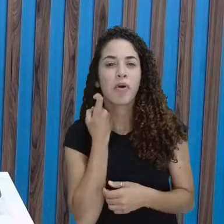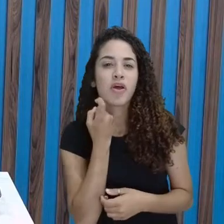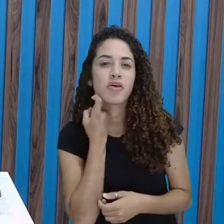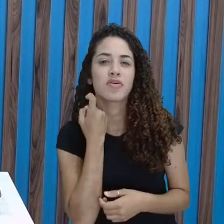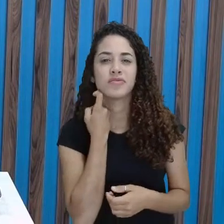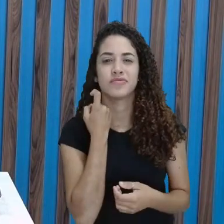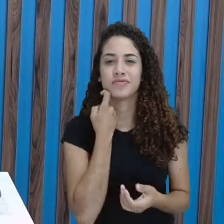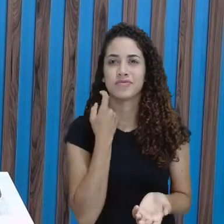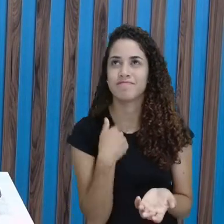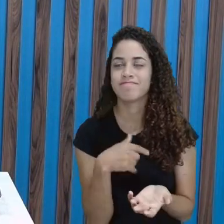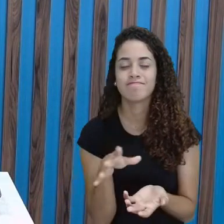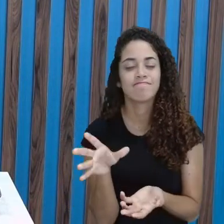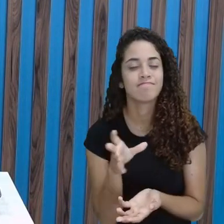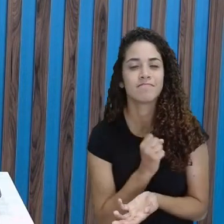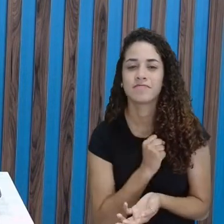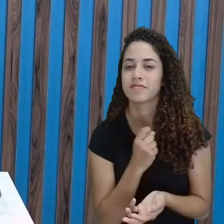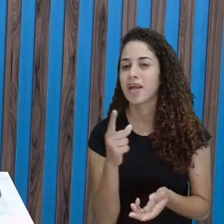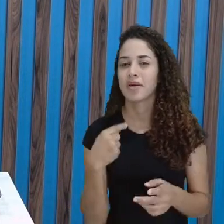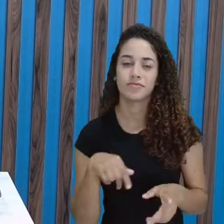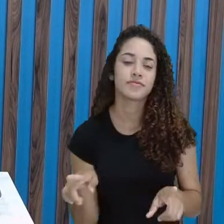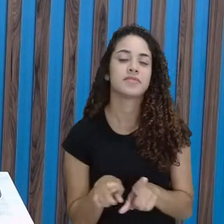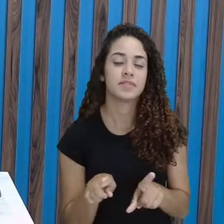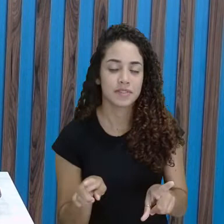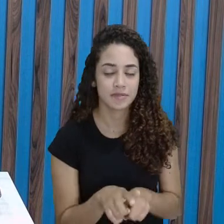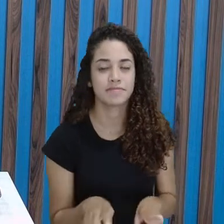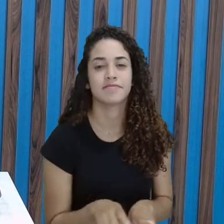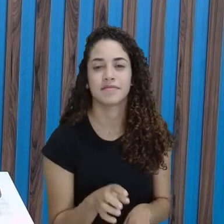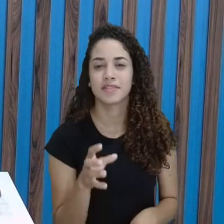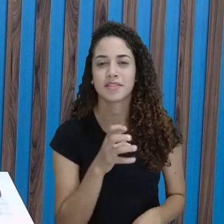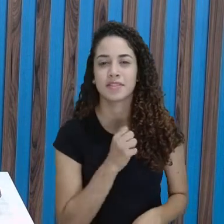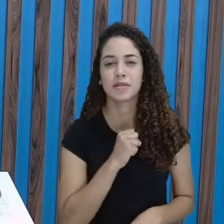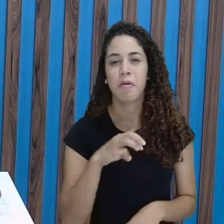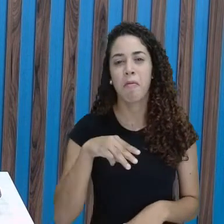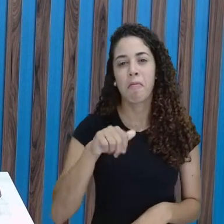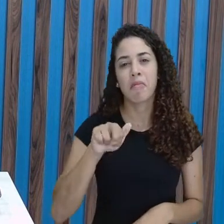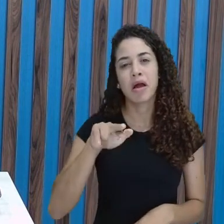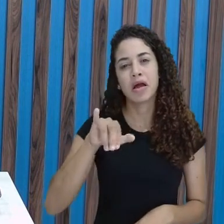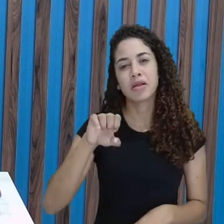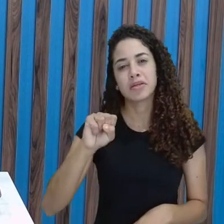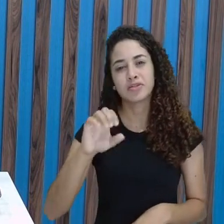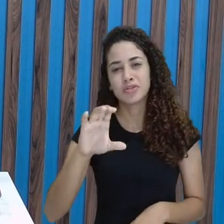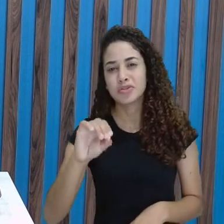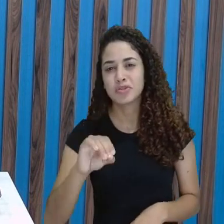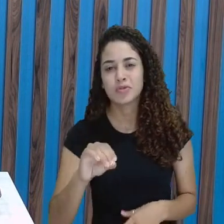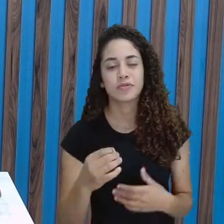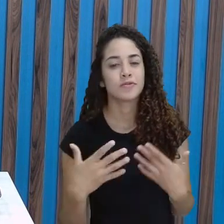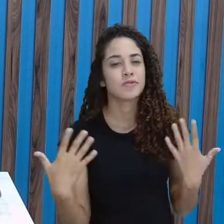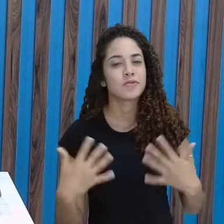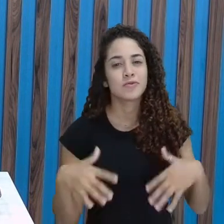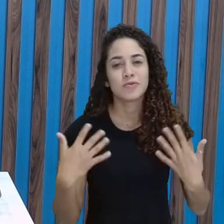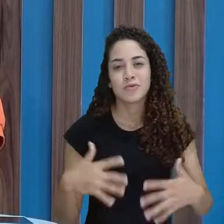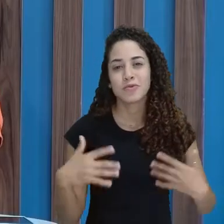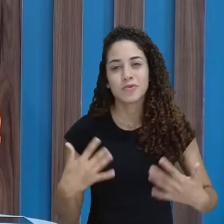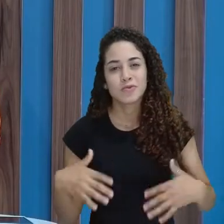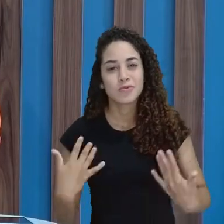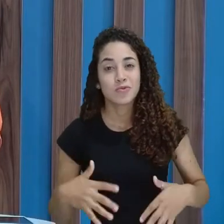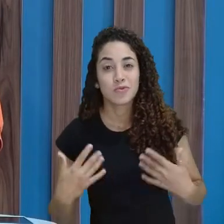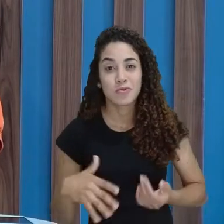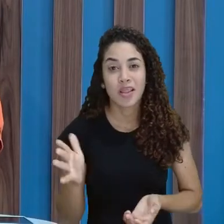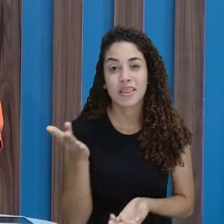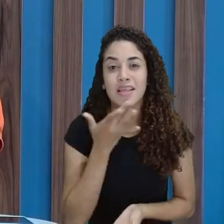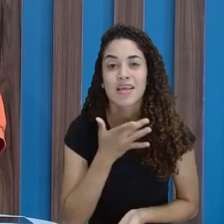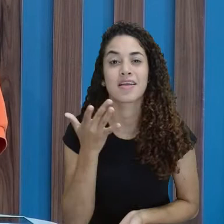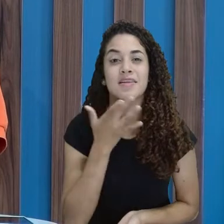Eu amo também. Muito bom. Marisco, sururu. Muito bom. Não é? Caldinho de marisco,